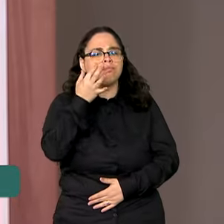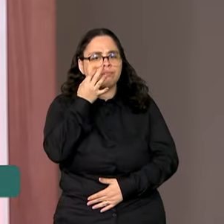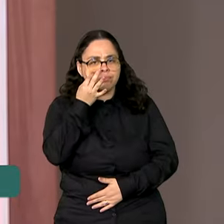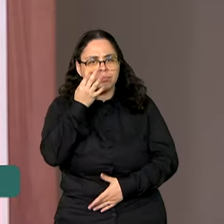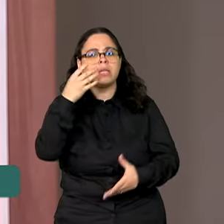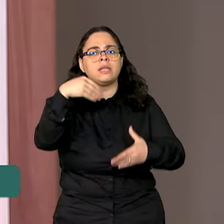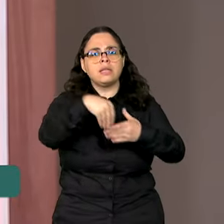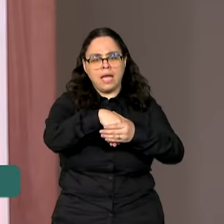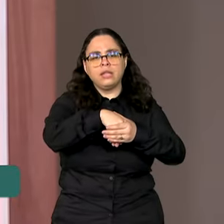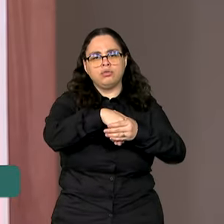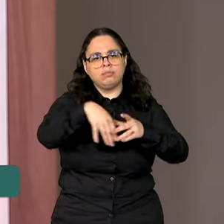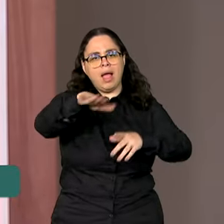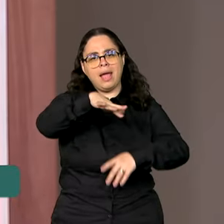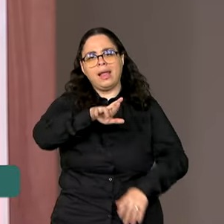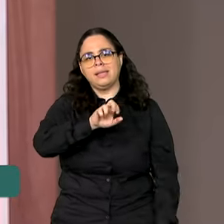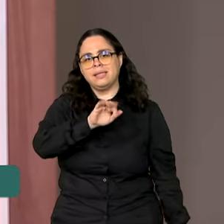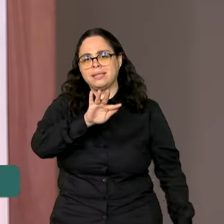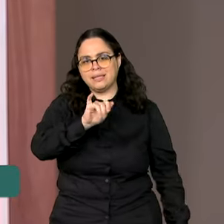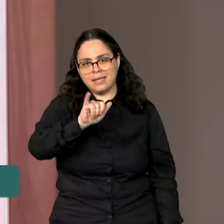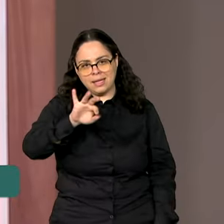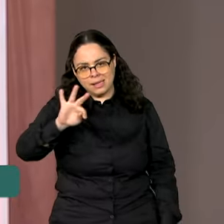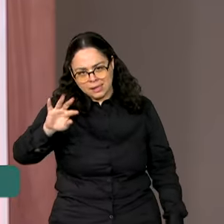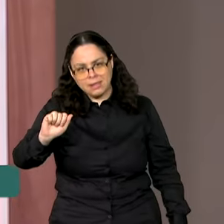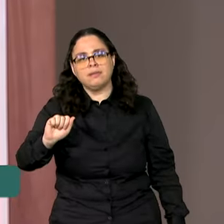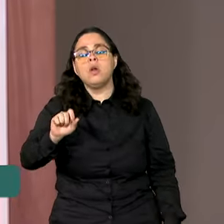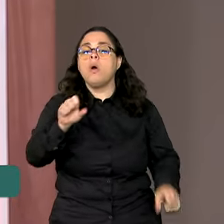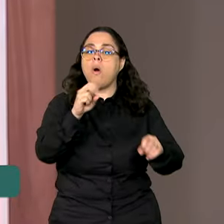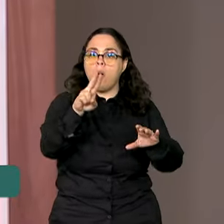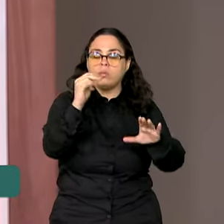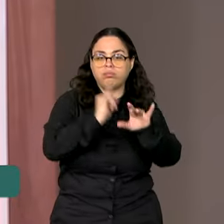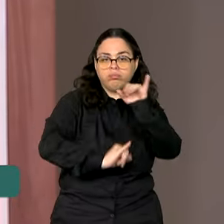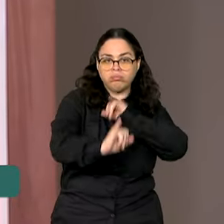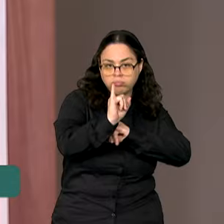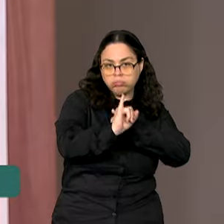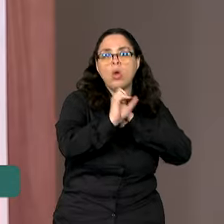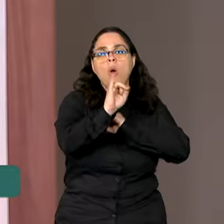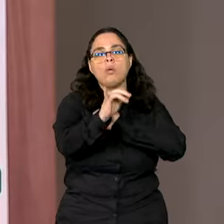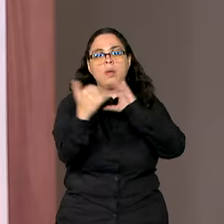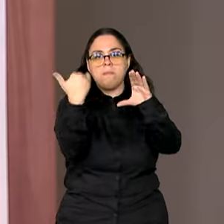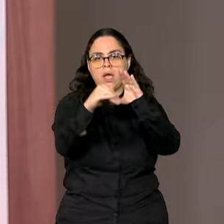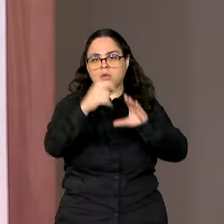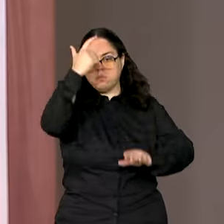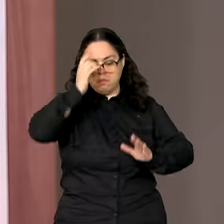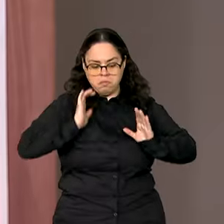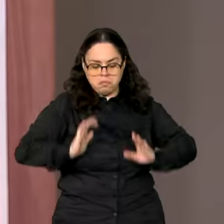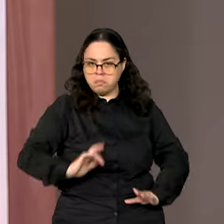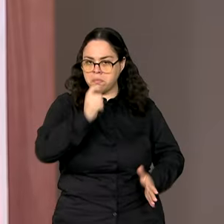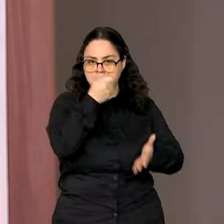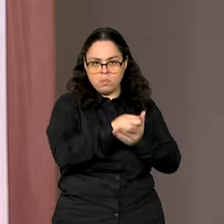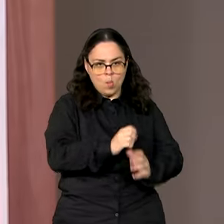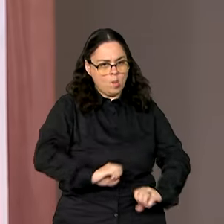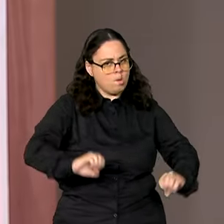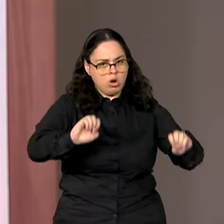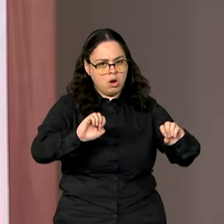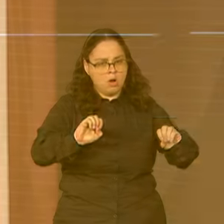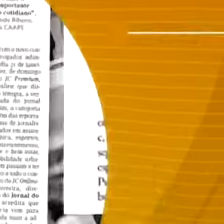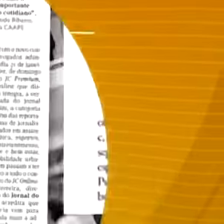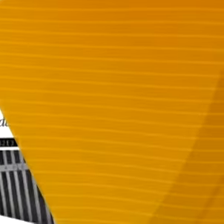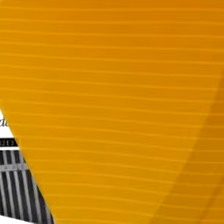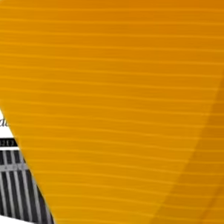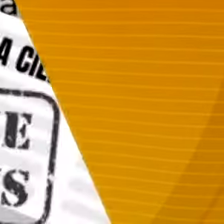presencialmente no posto da Receita, pela internet ou por e-mail. E o cidadão não paga nada por isso.